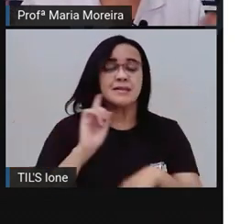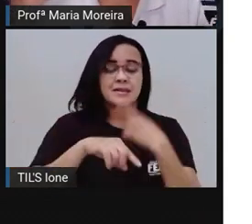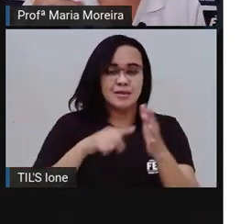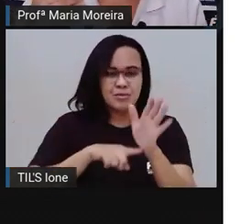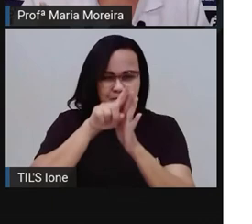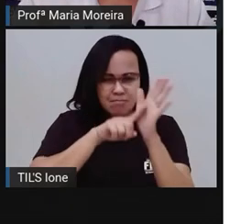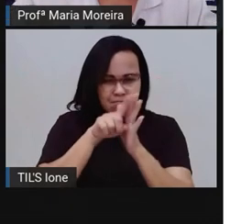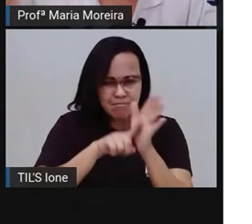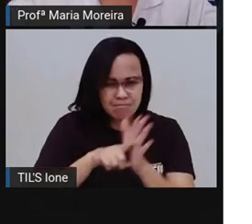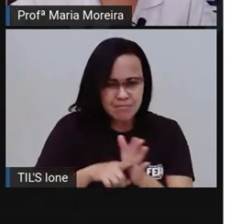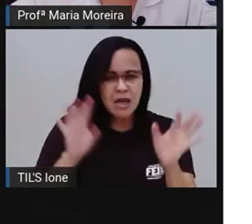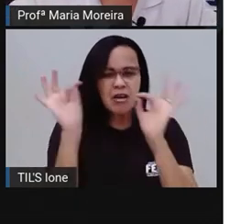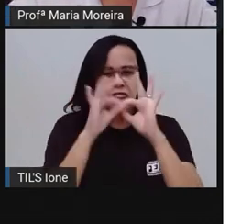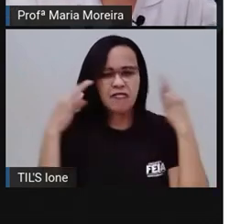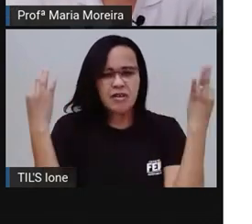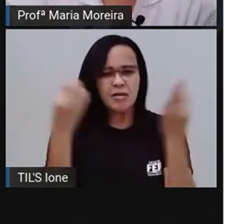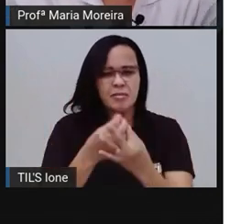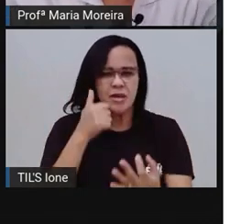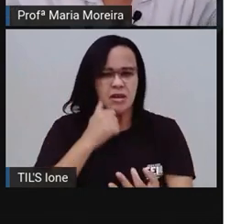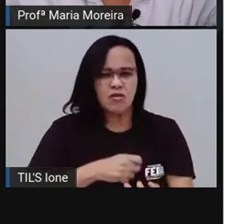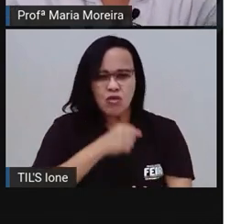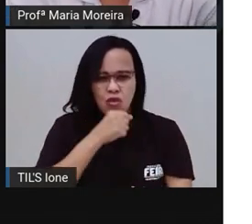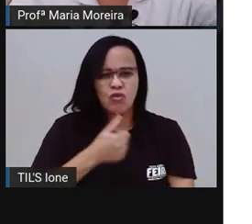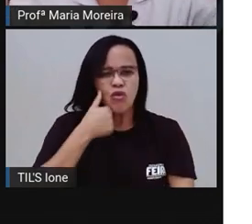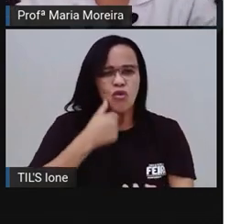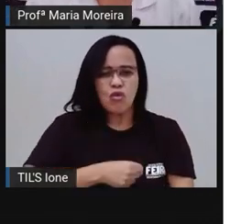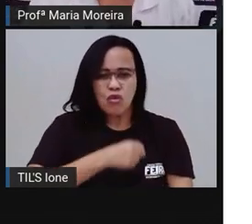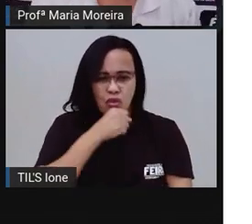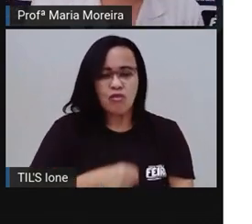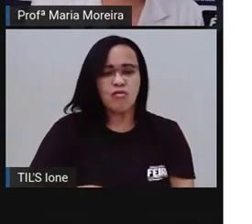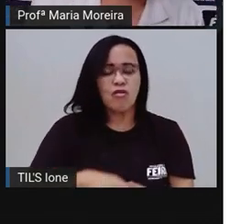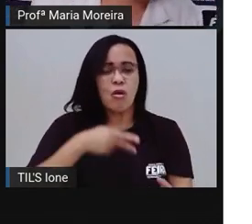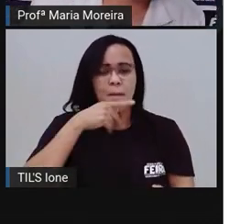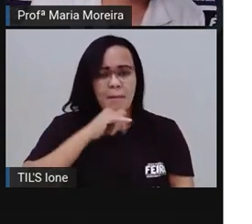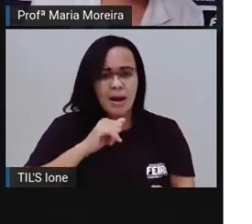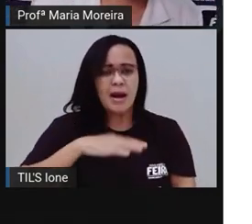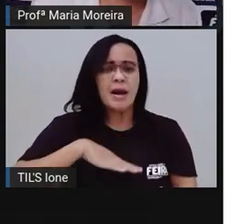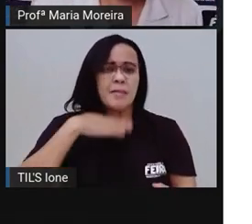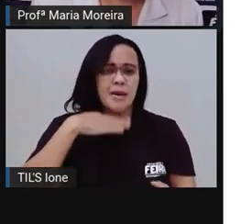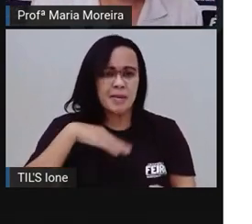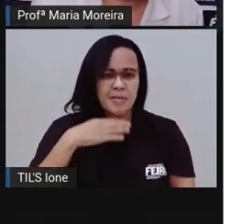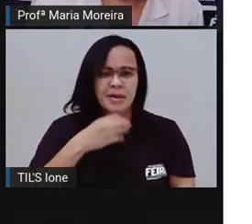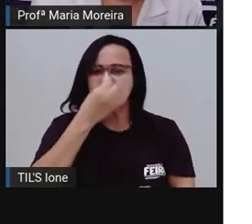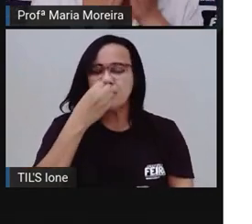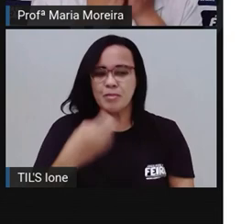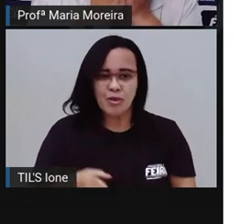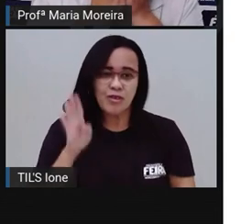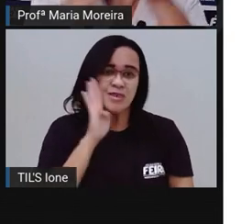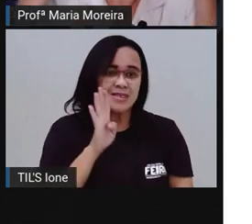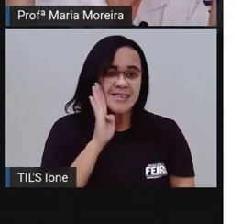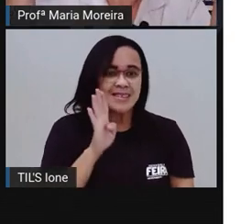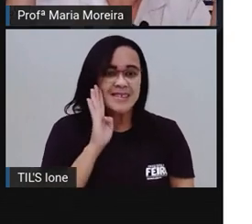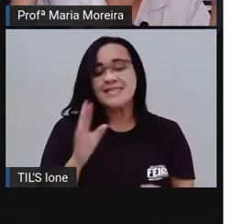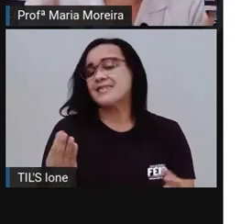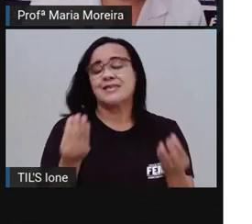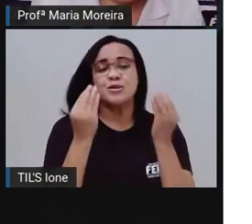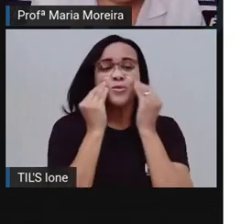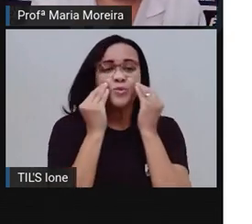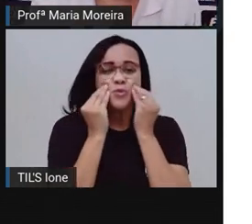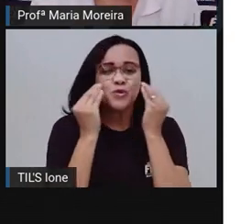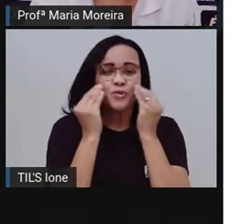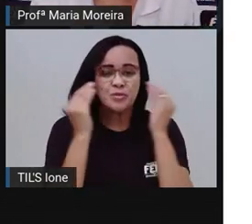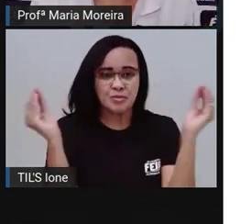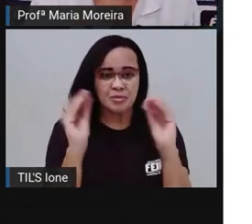os pais, os avós, os bisavós, os tataravós, que vocês irão se divertir muito, ó. Um beijo para